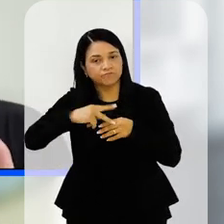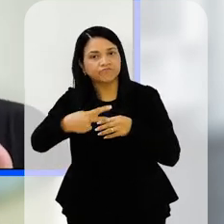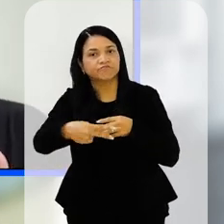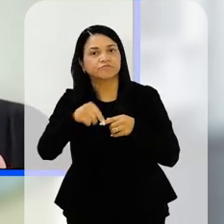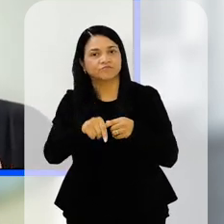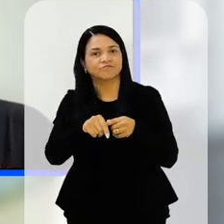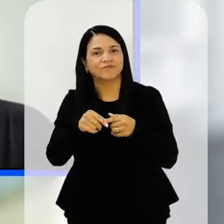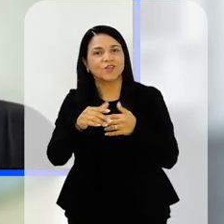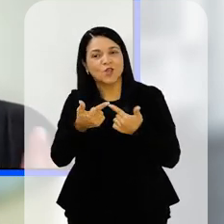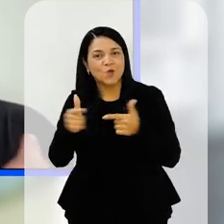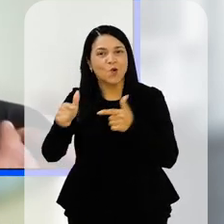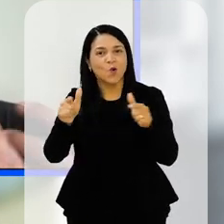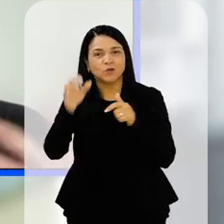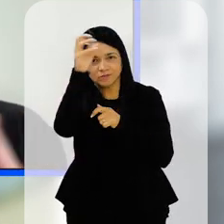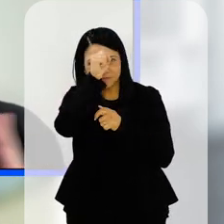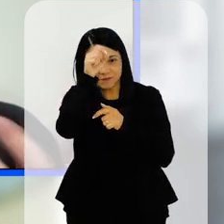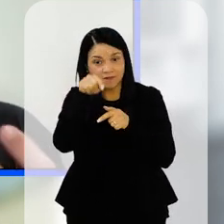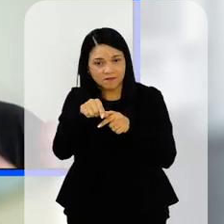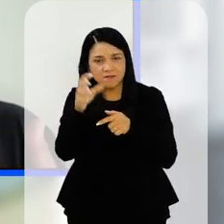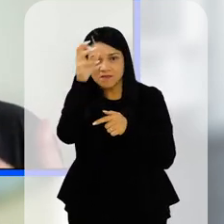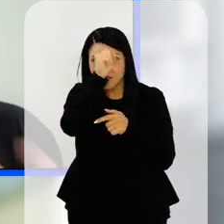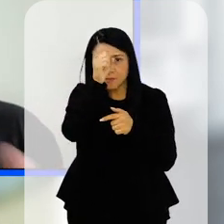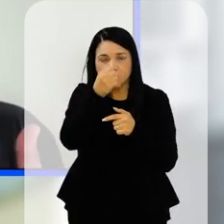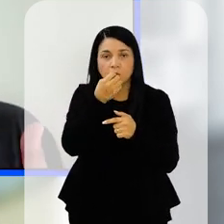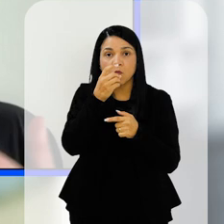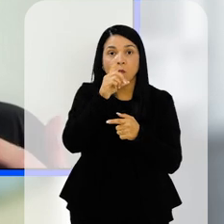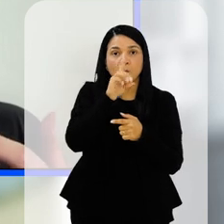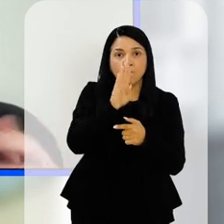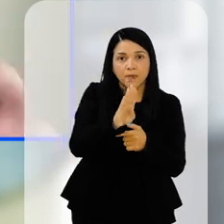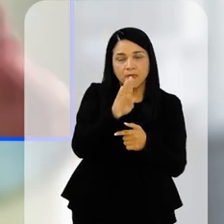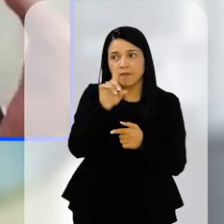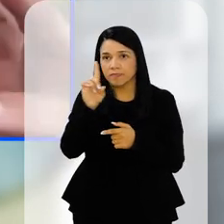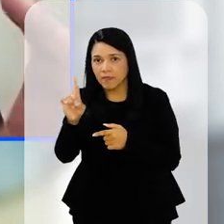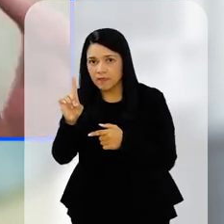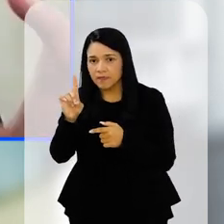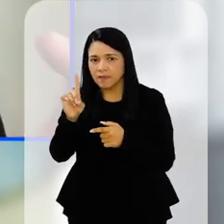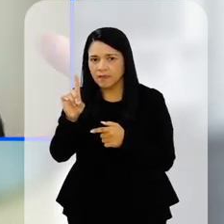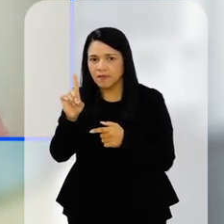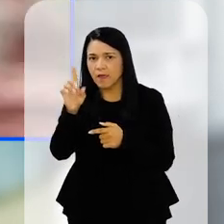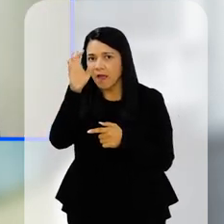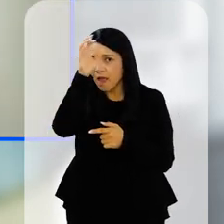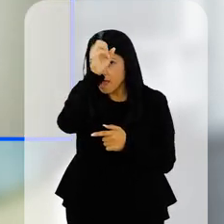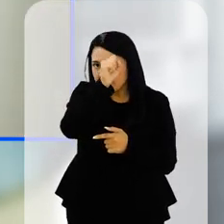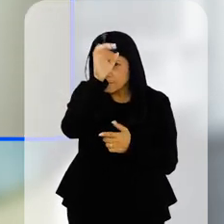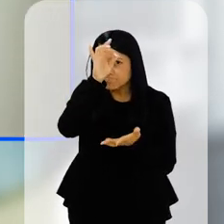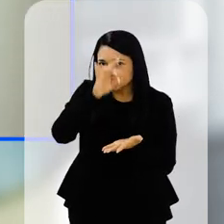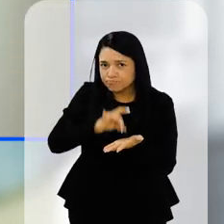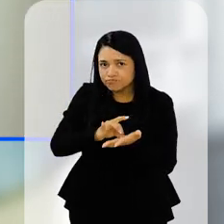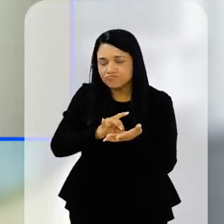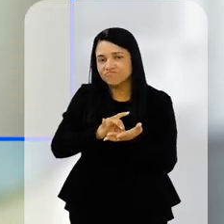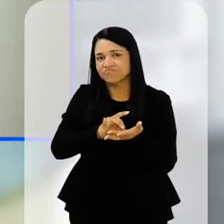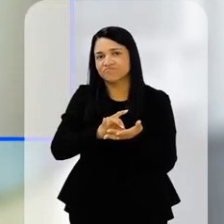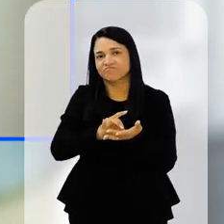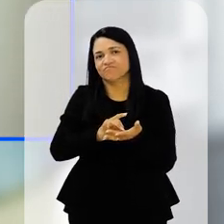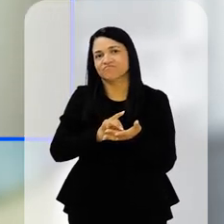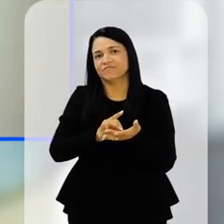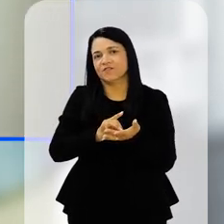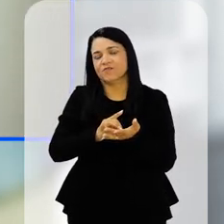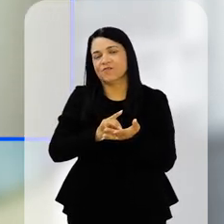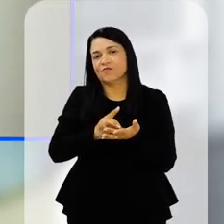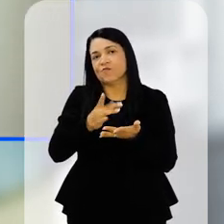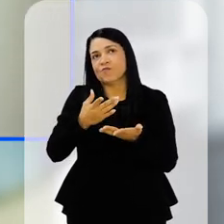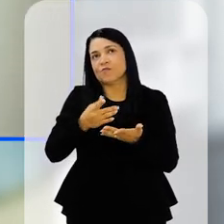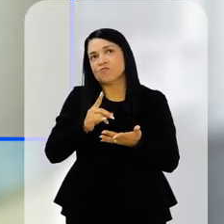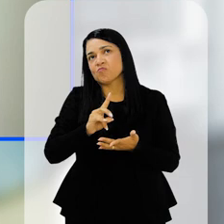outros aprendizados. Porque uma vez que ela aprendeu a diferença entre o B e o D, e ela realmente aprendeu, ela não vai andar para trás. E a